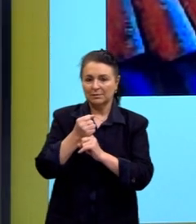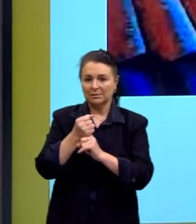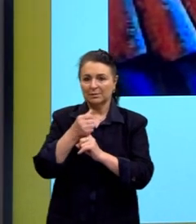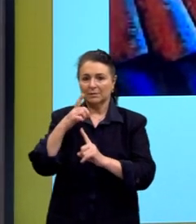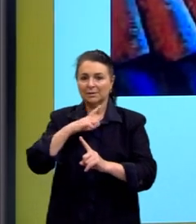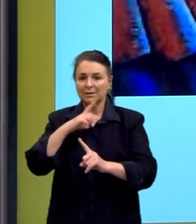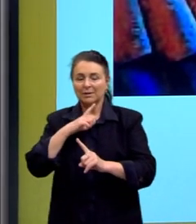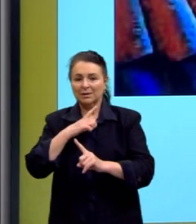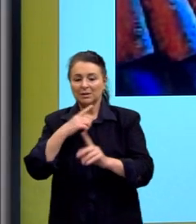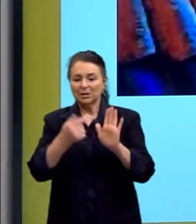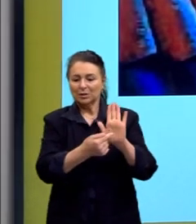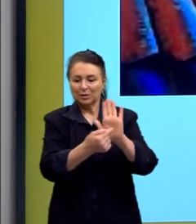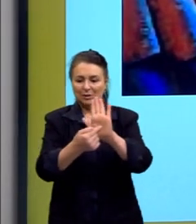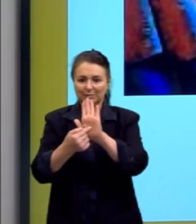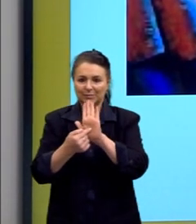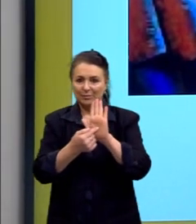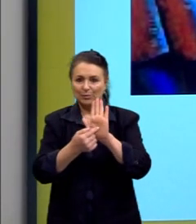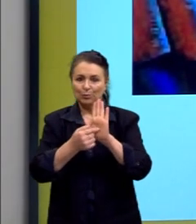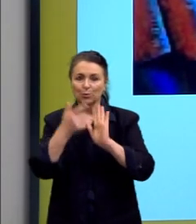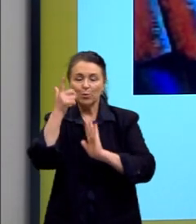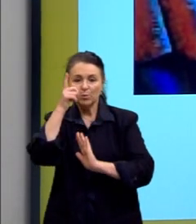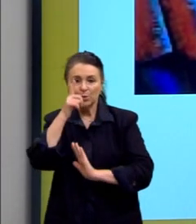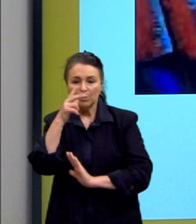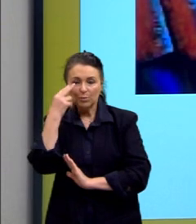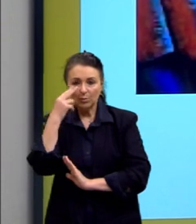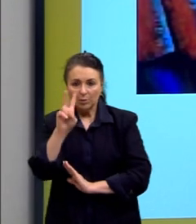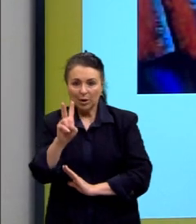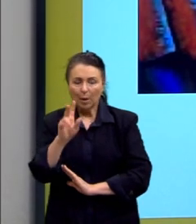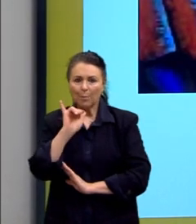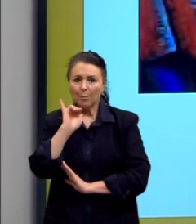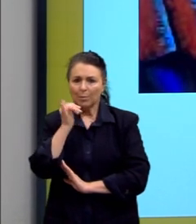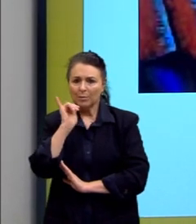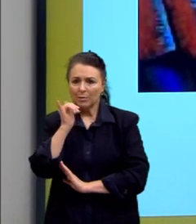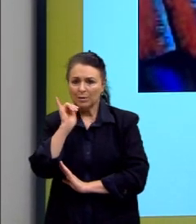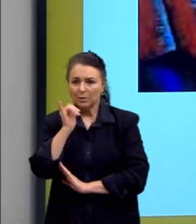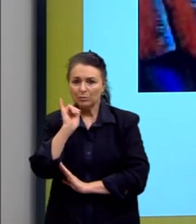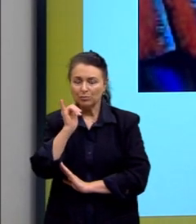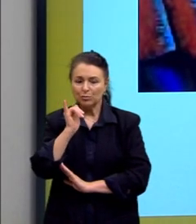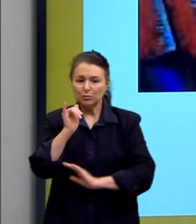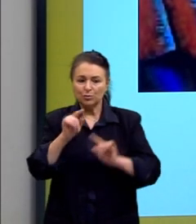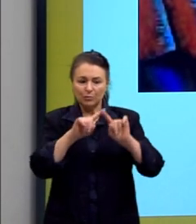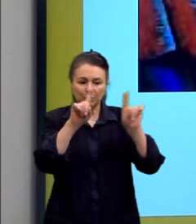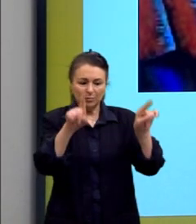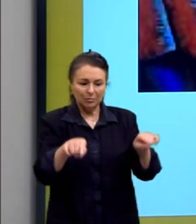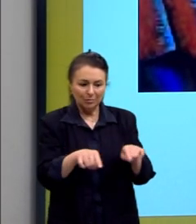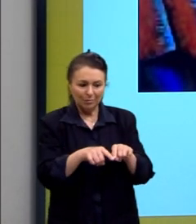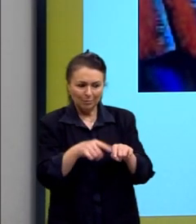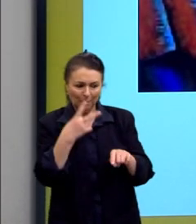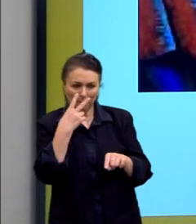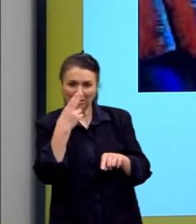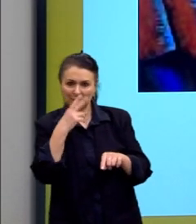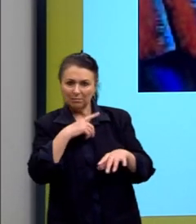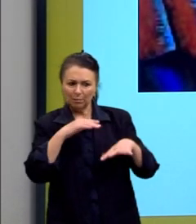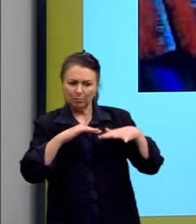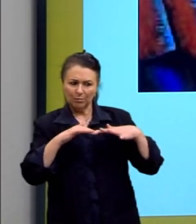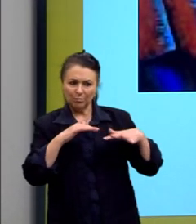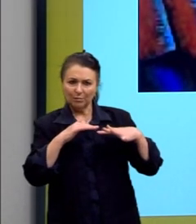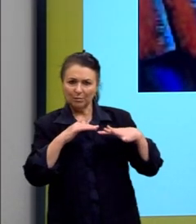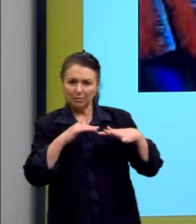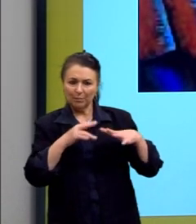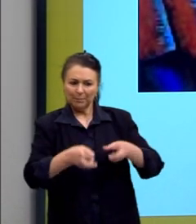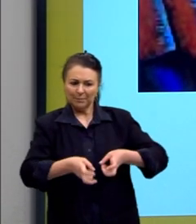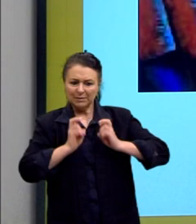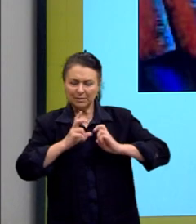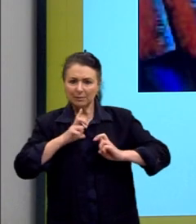destaque. E nós conseguimos olhar para a narrativa das obras, o movimento. Você percebe movimento